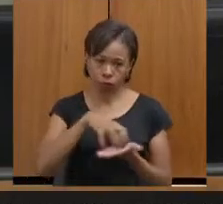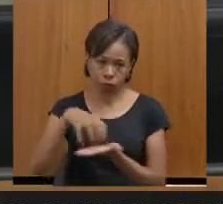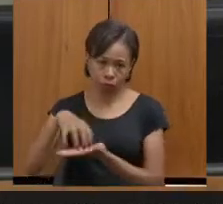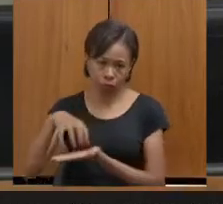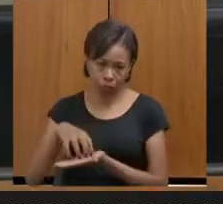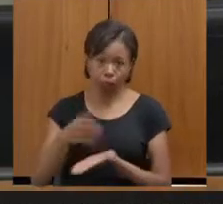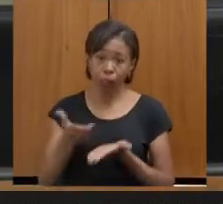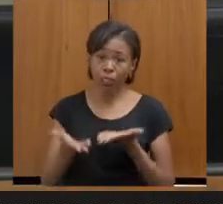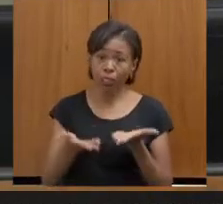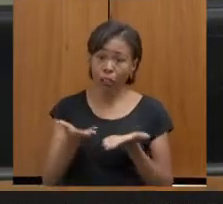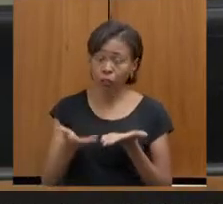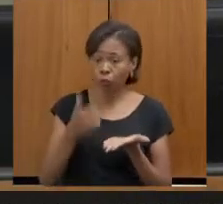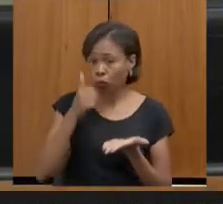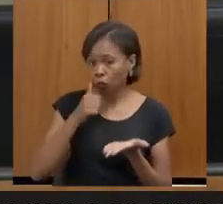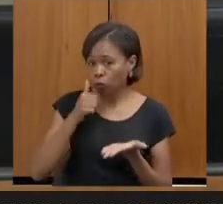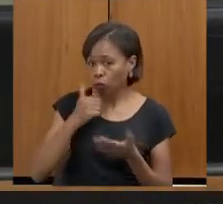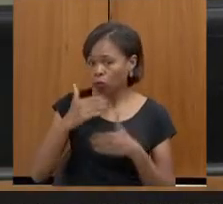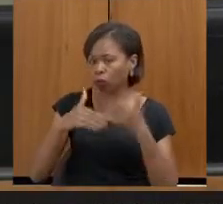às mulheres?